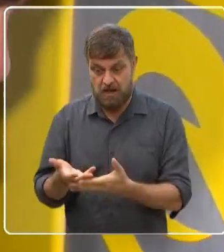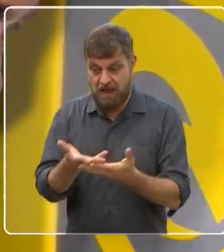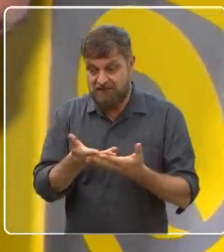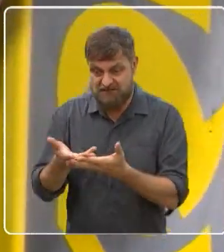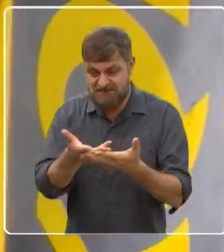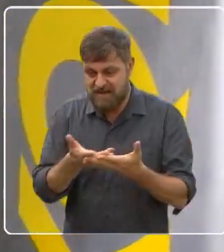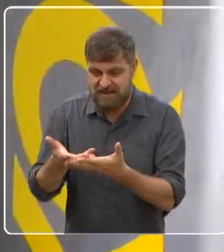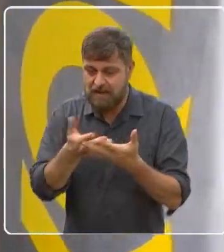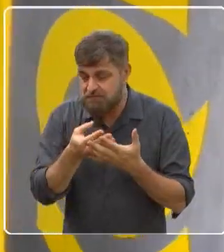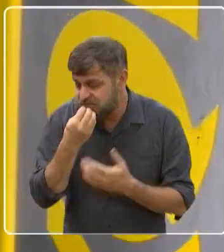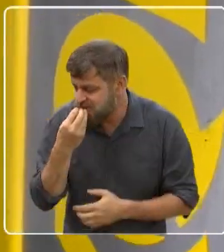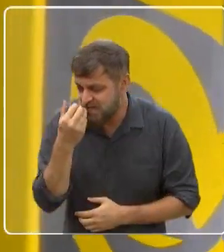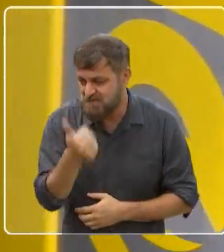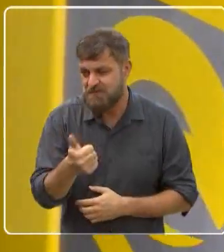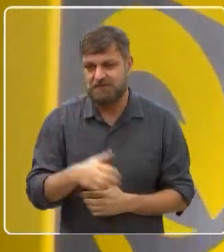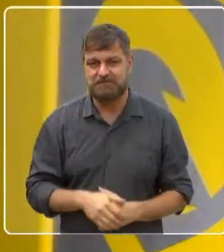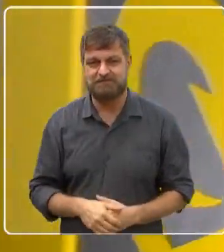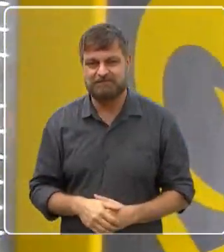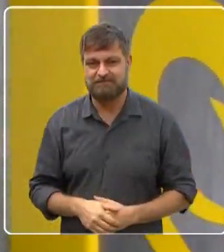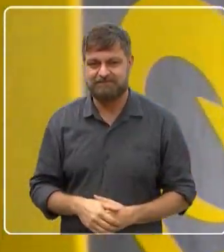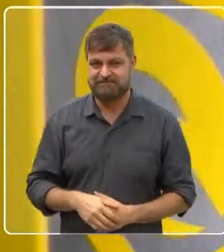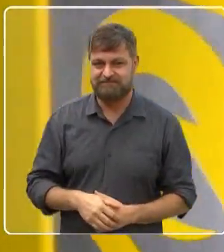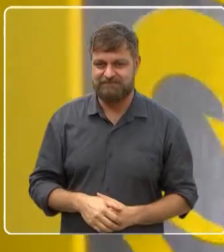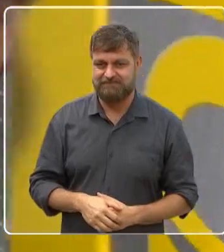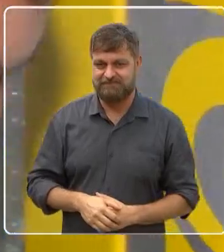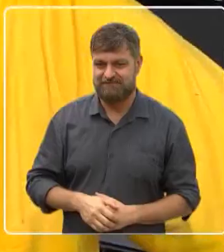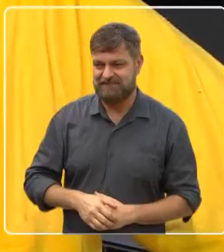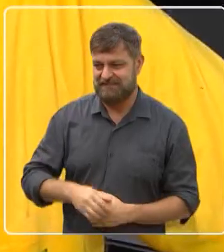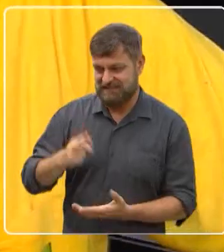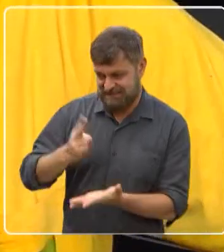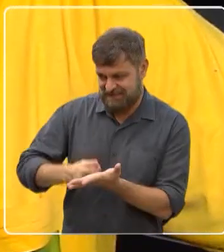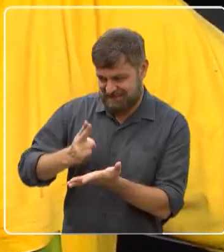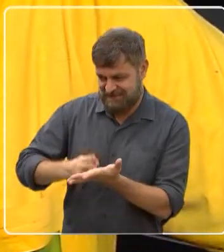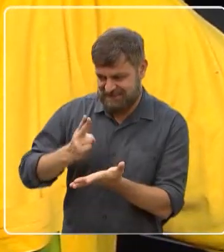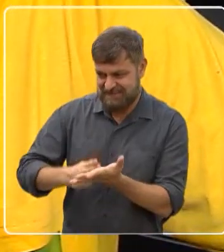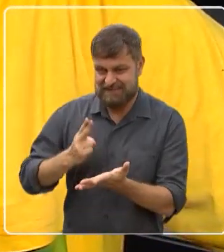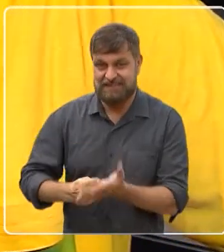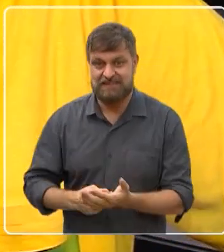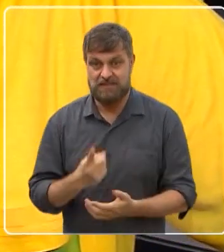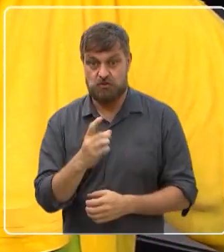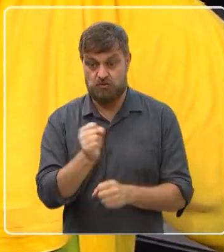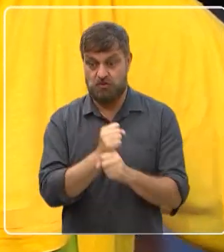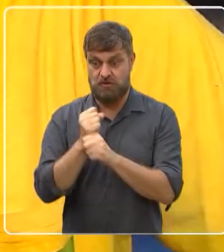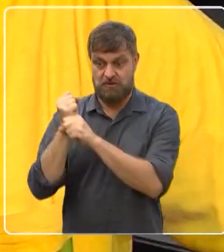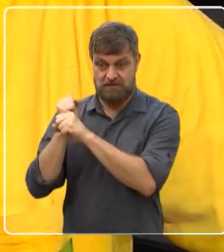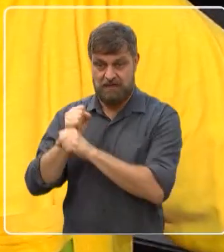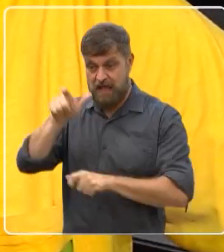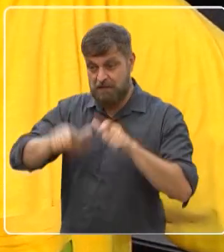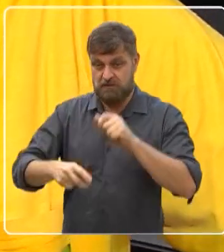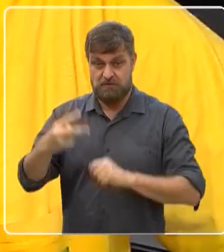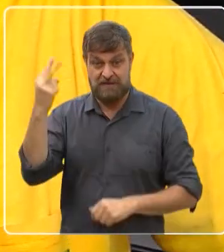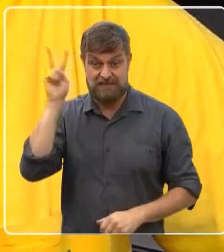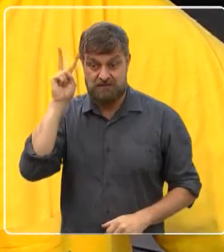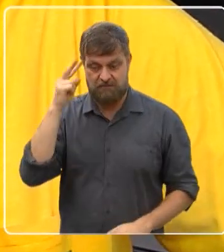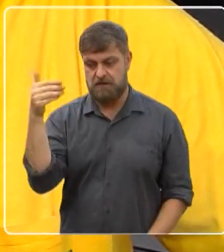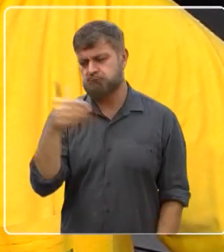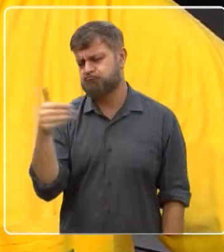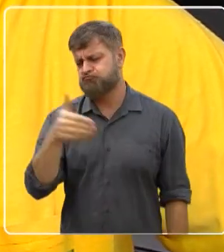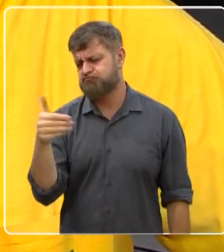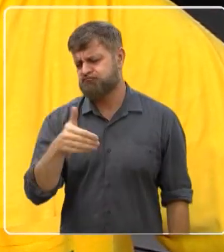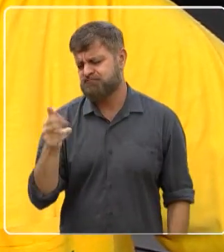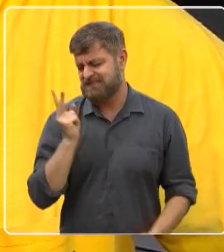ficar bom demais. Eu vou te jogar. Um apetite. Obrigado. É nóis. Oito anos a tradição. pessoal, segunda-feira, carteirinha,